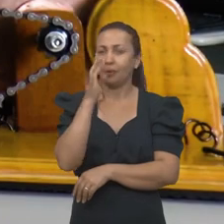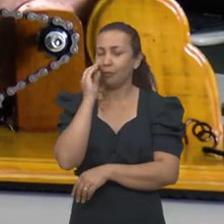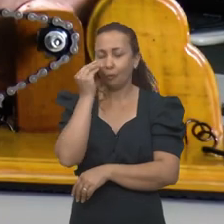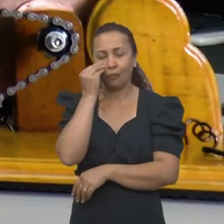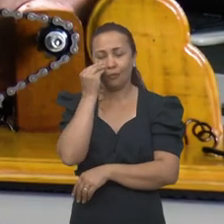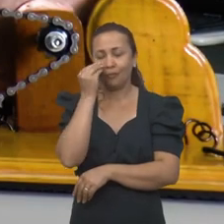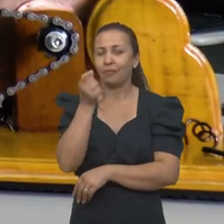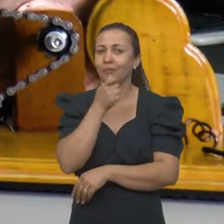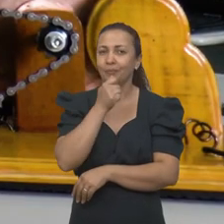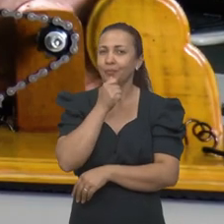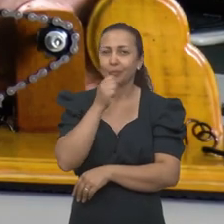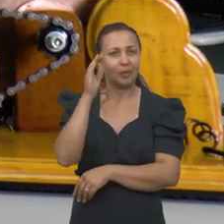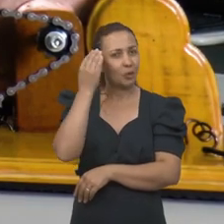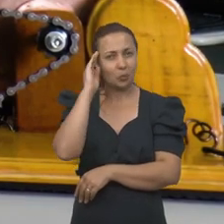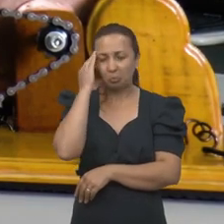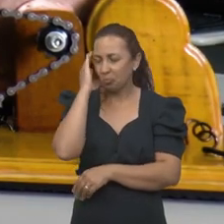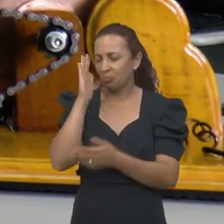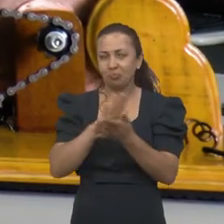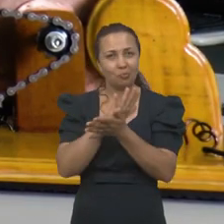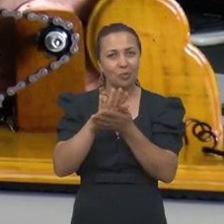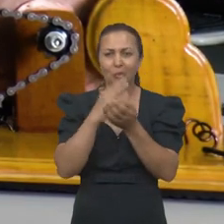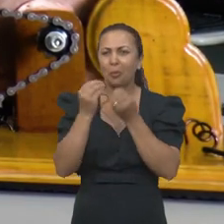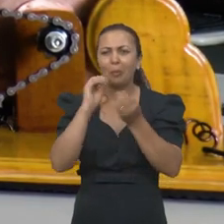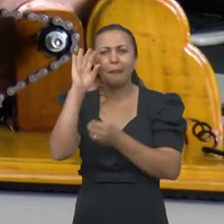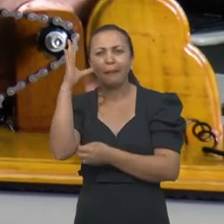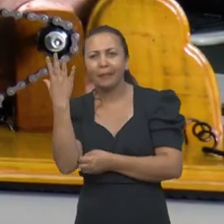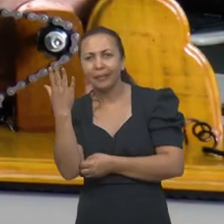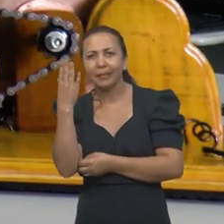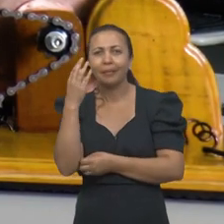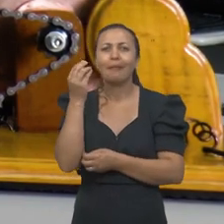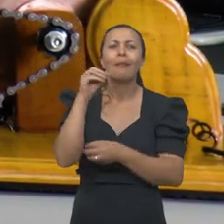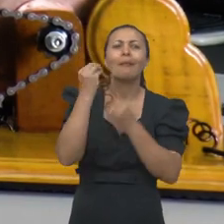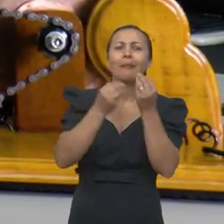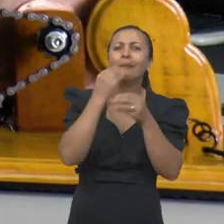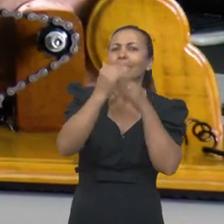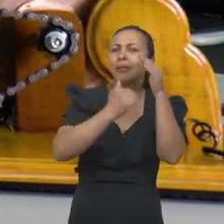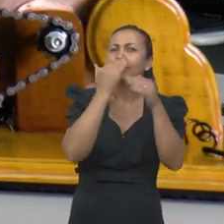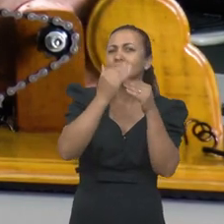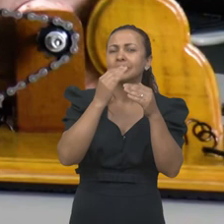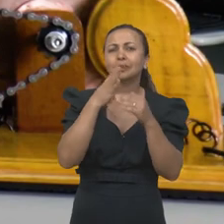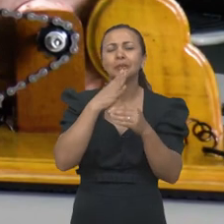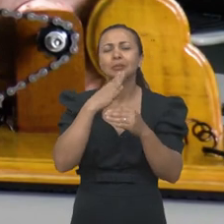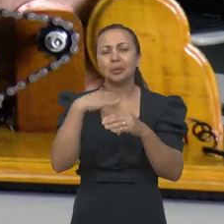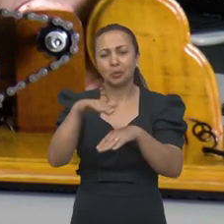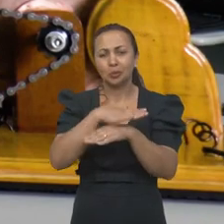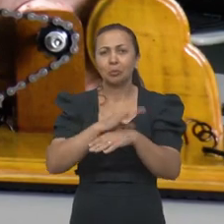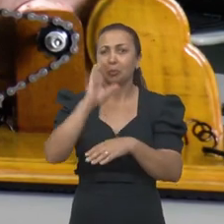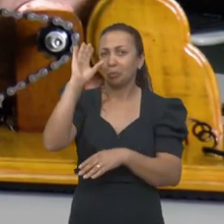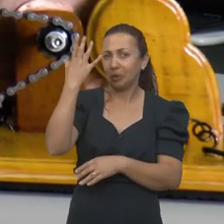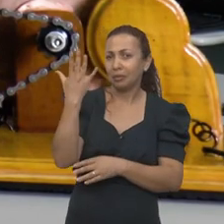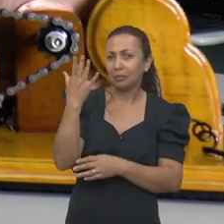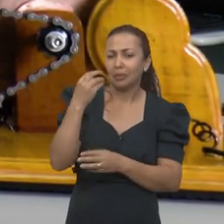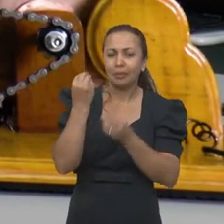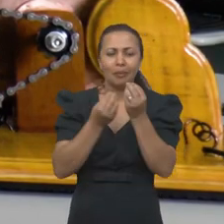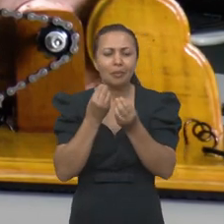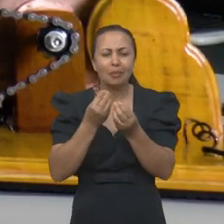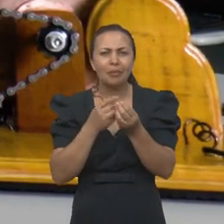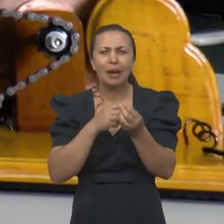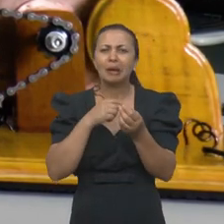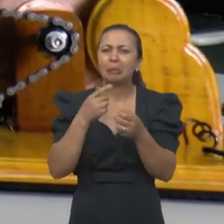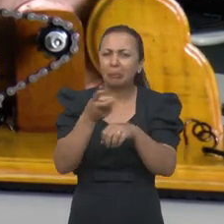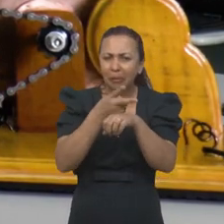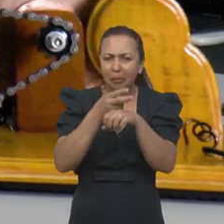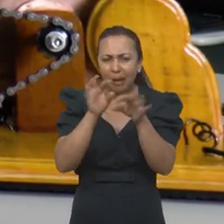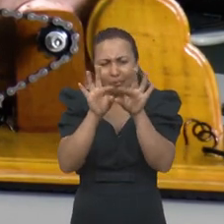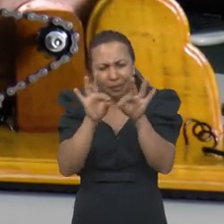aquilo ainda, ele não entende como funciona. Então como que ele processa esse conhecimento sobre o fenômeno? Como que ele vai tentar